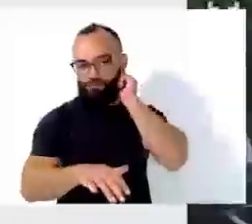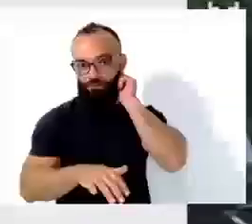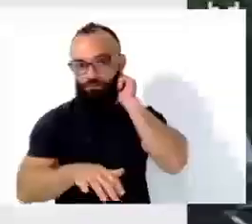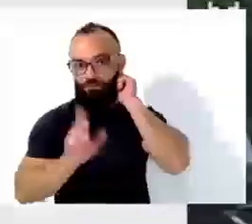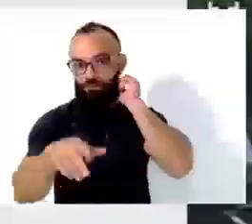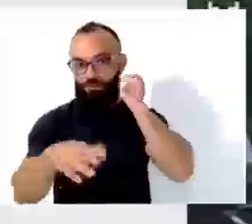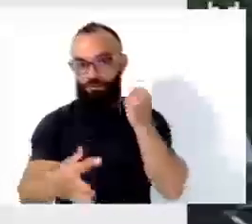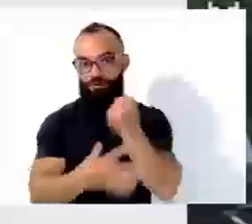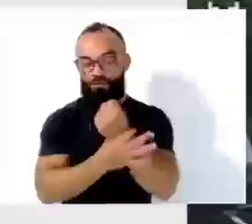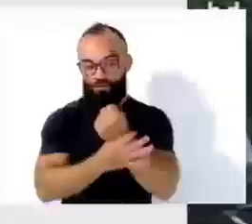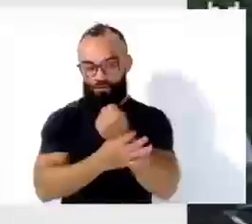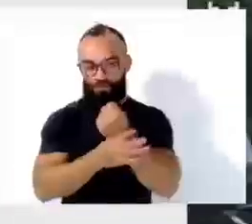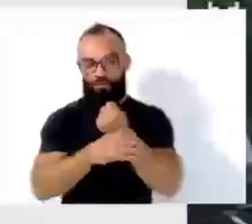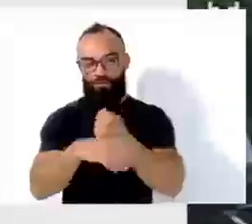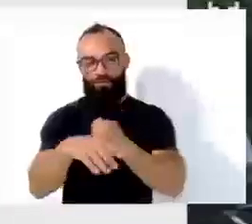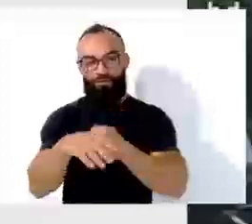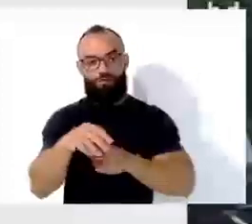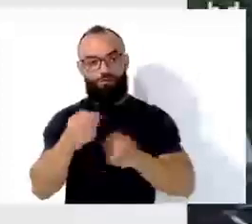de veículos.